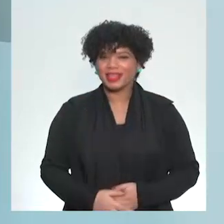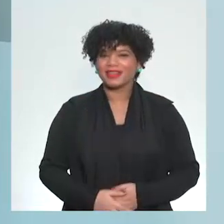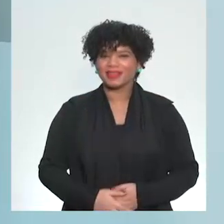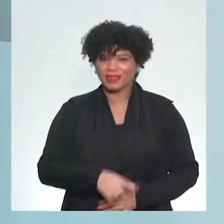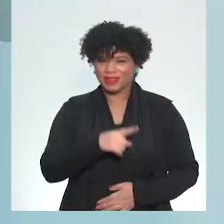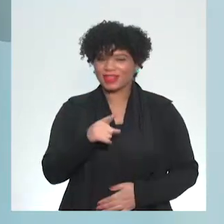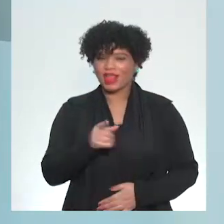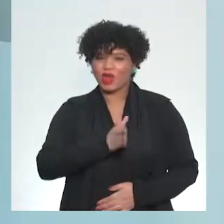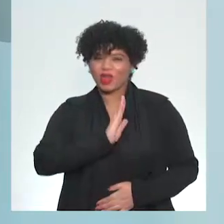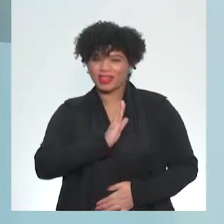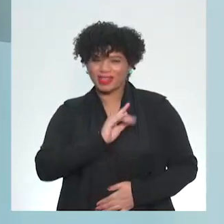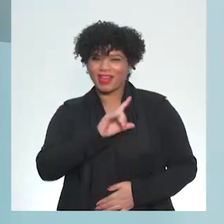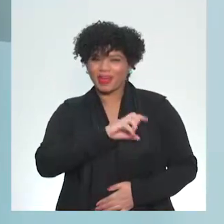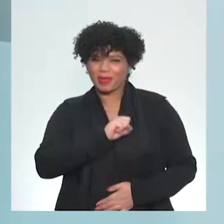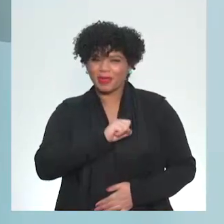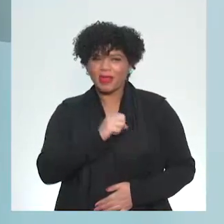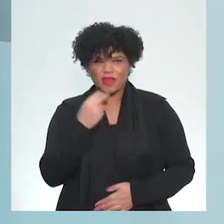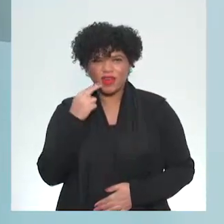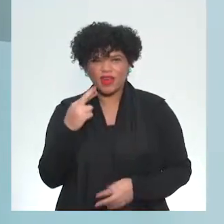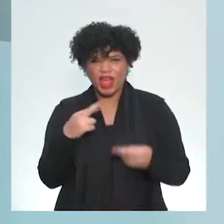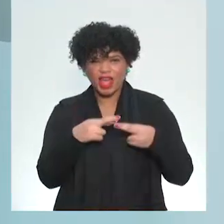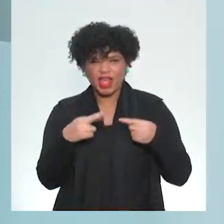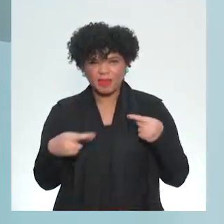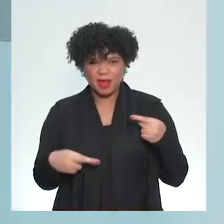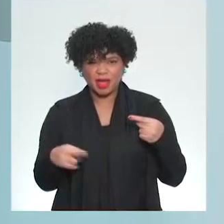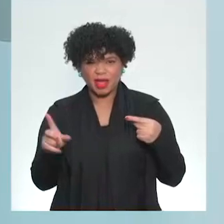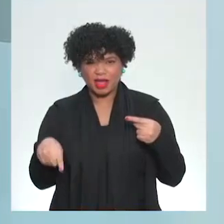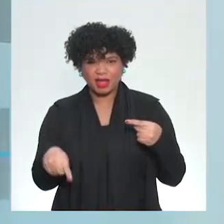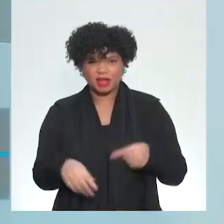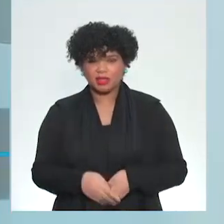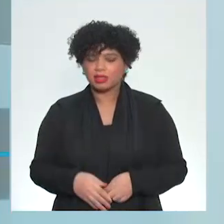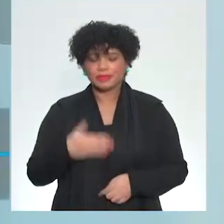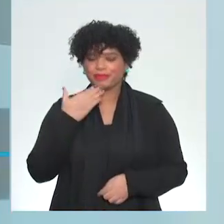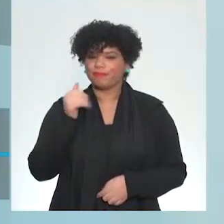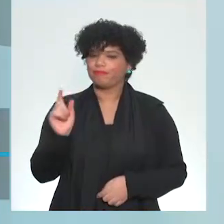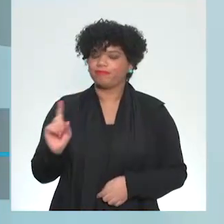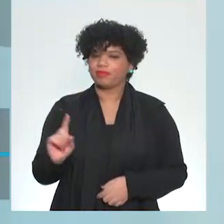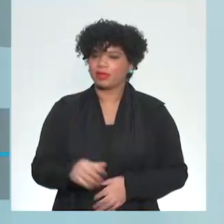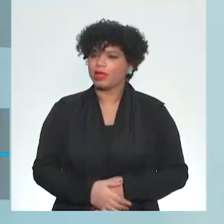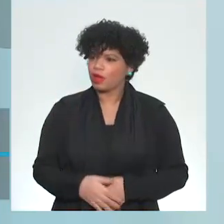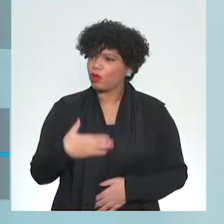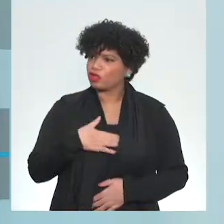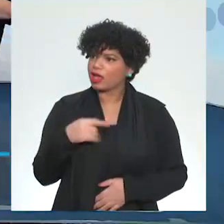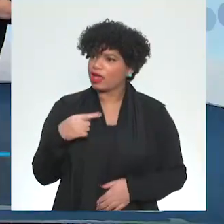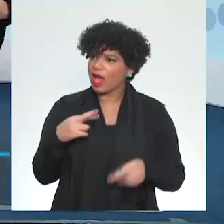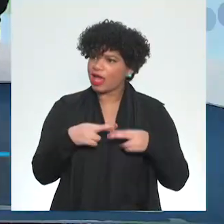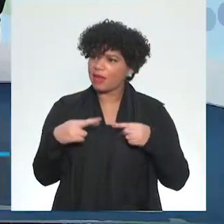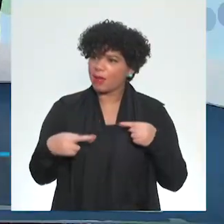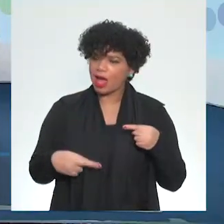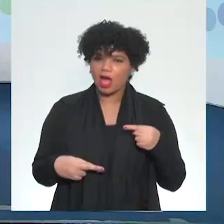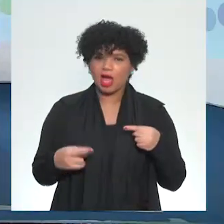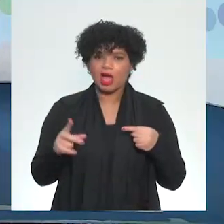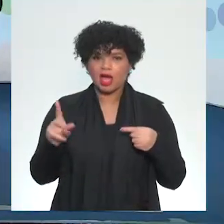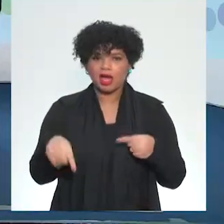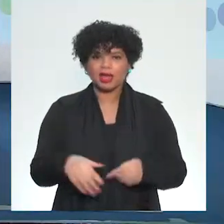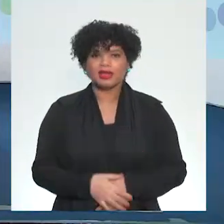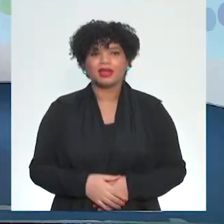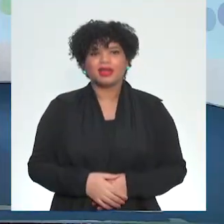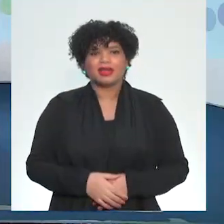seu coração. Sou boa e rima, não? É melhor não. Nossa, mas rimou a segunda parte também. Mas era